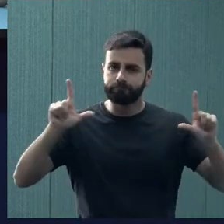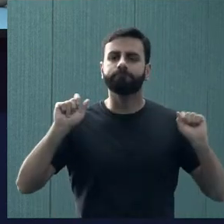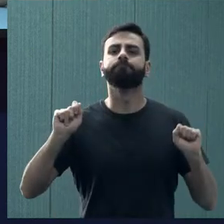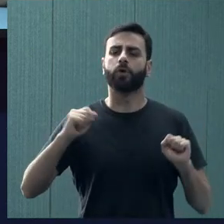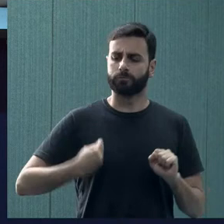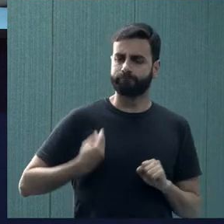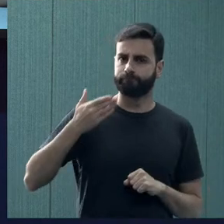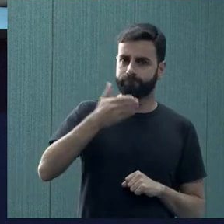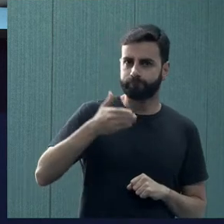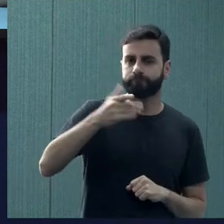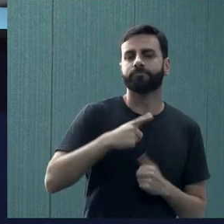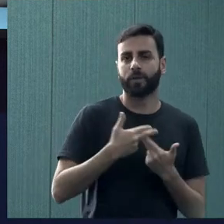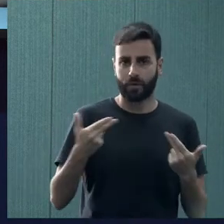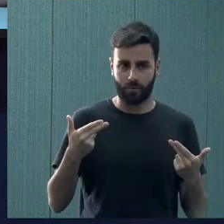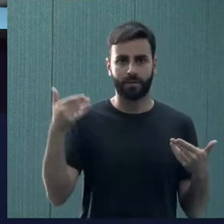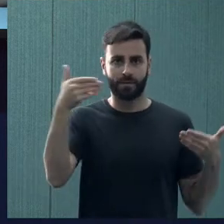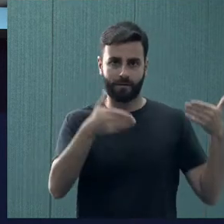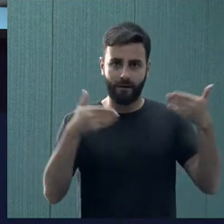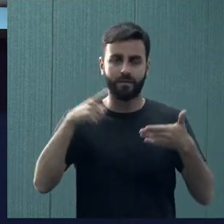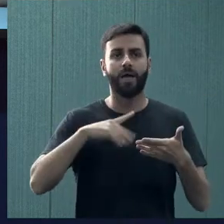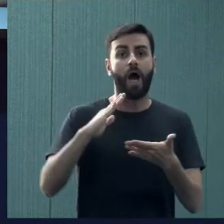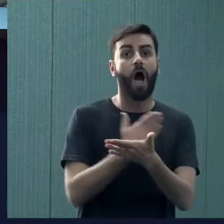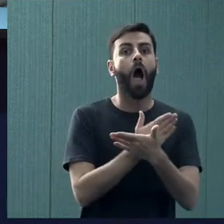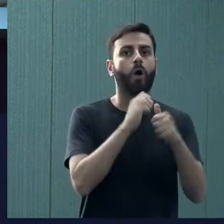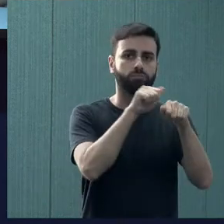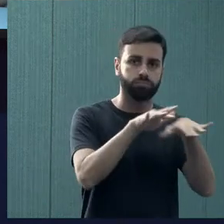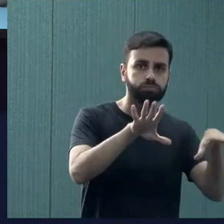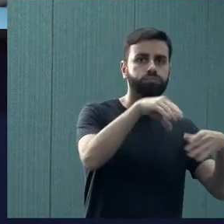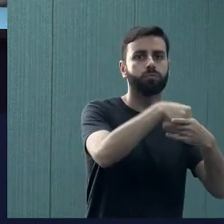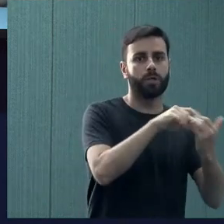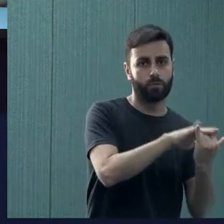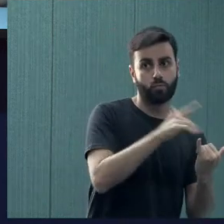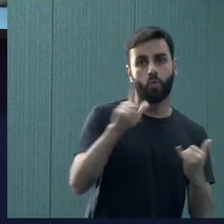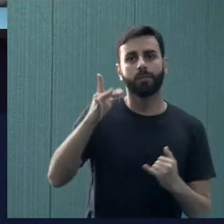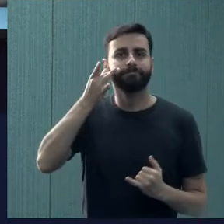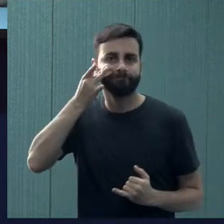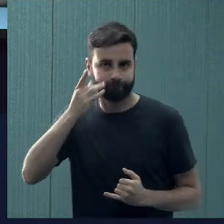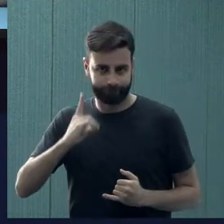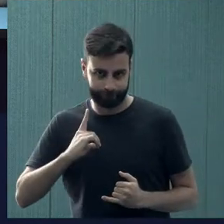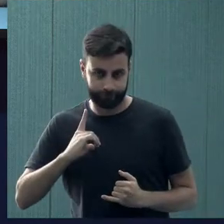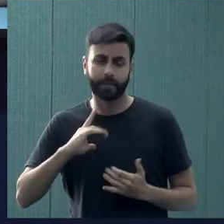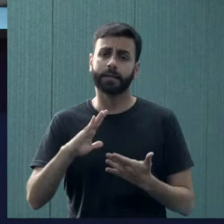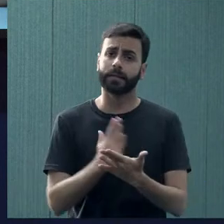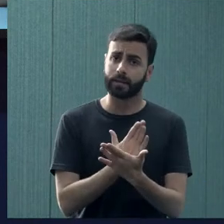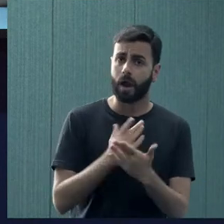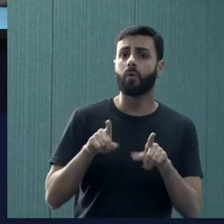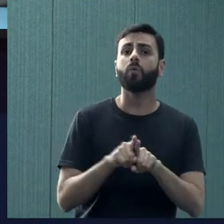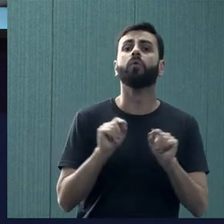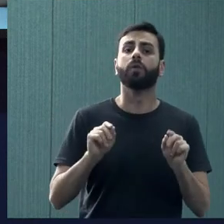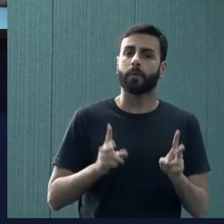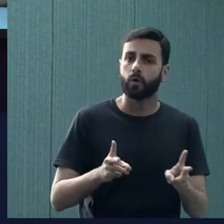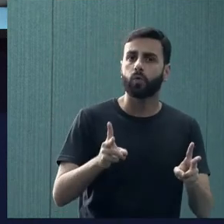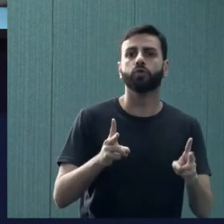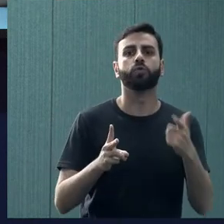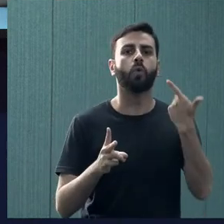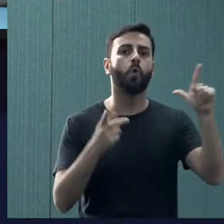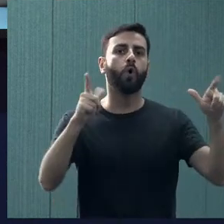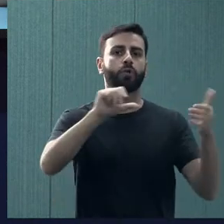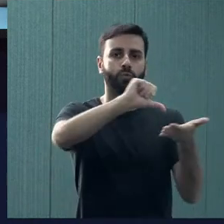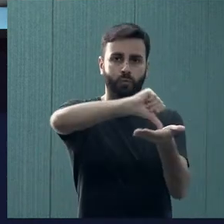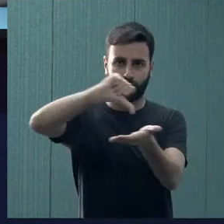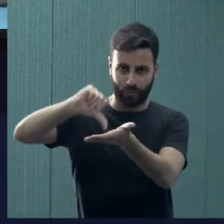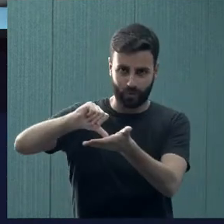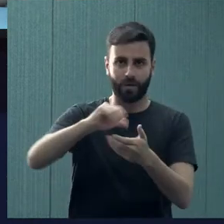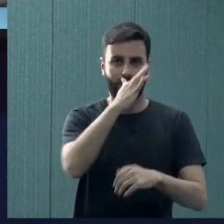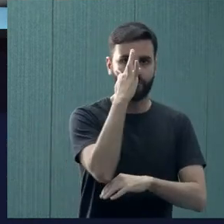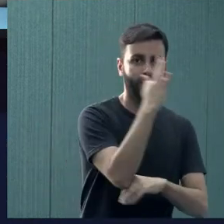participem, que algumas vão ser transmitidas, outras são presenciais, e algumas vão ser continuadas nos outros campos, de